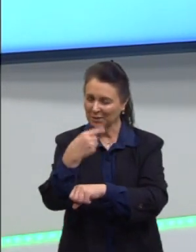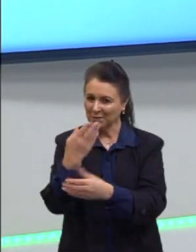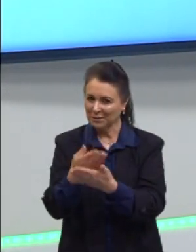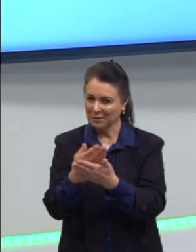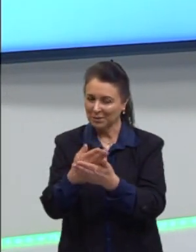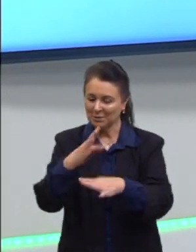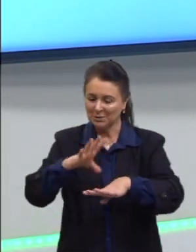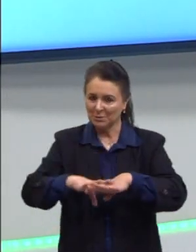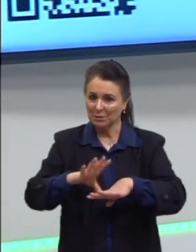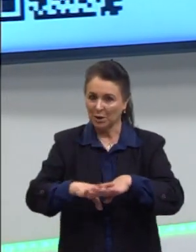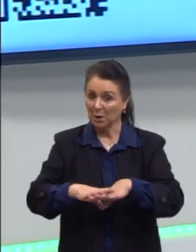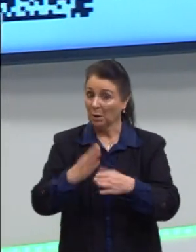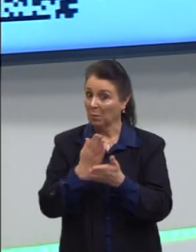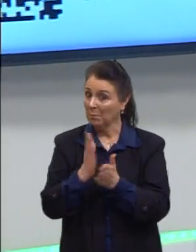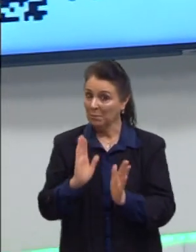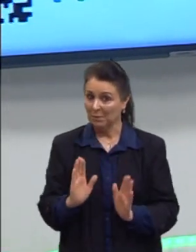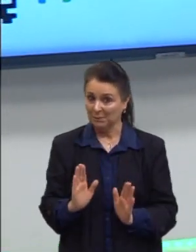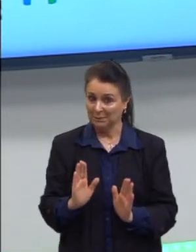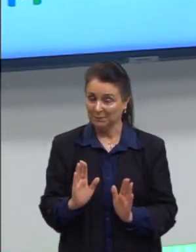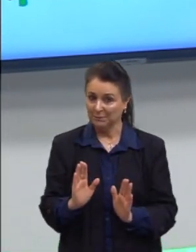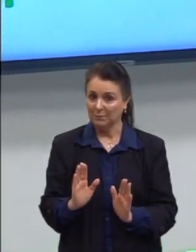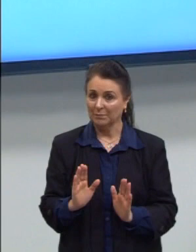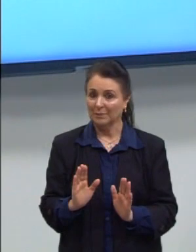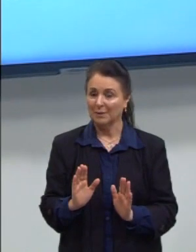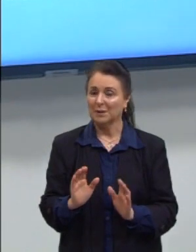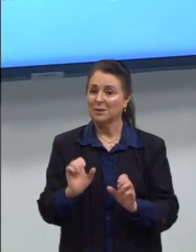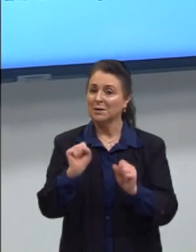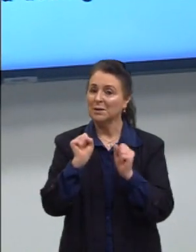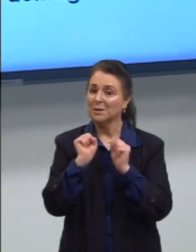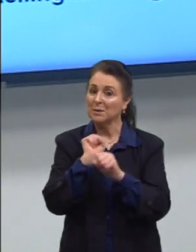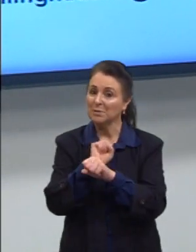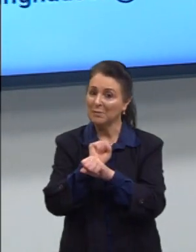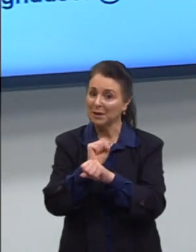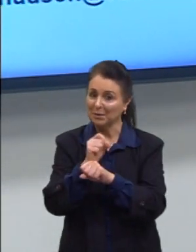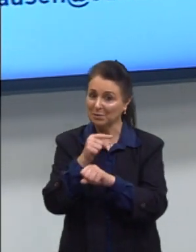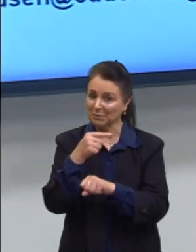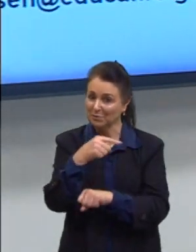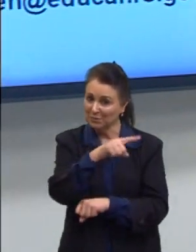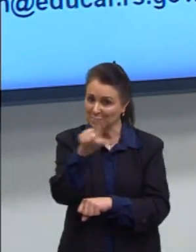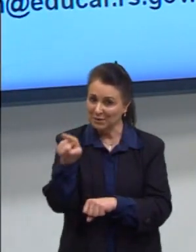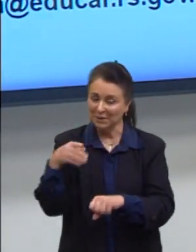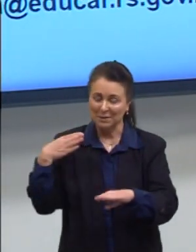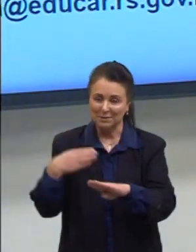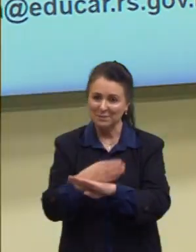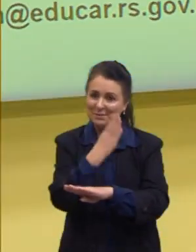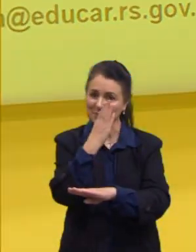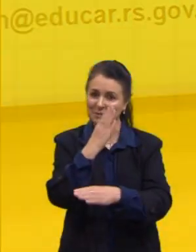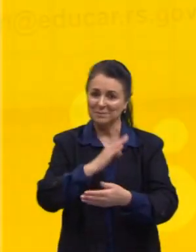de matemática, não percam. Conto com vocês, então, gente. Até lá, partiu passar!